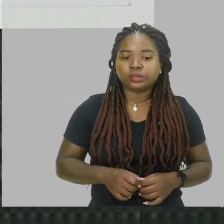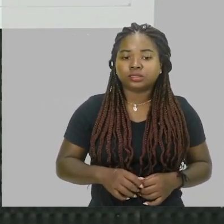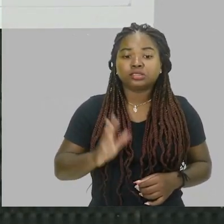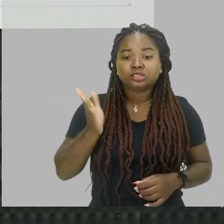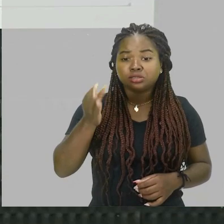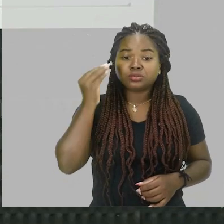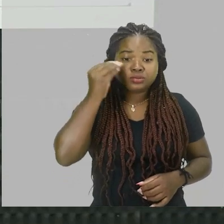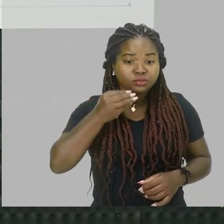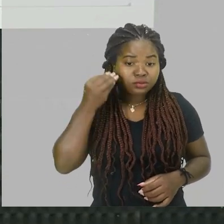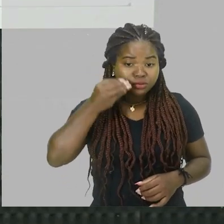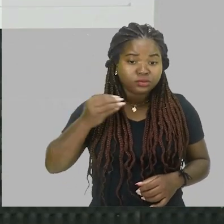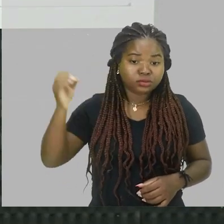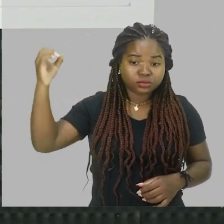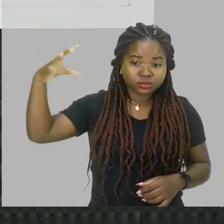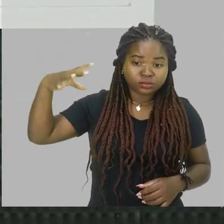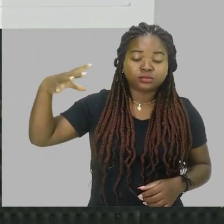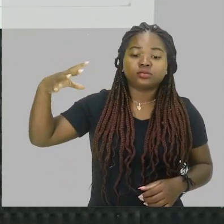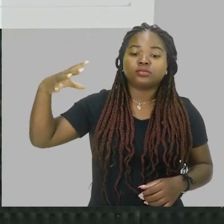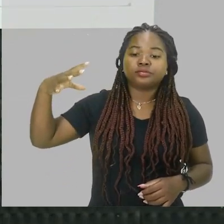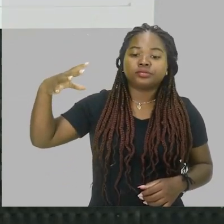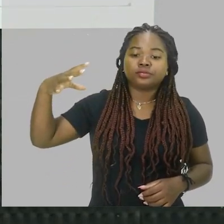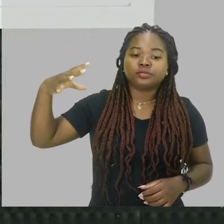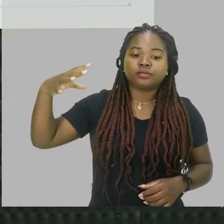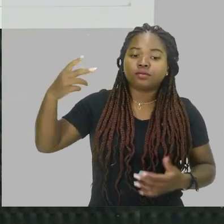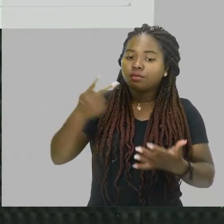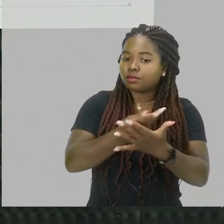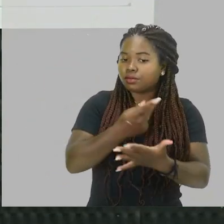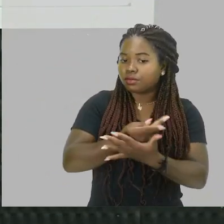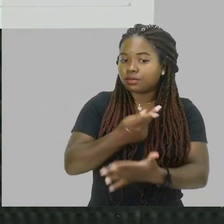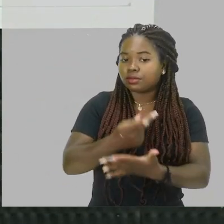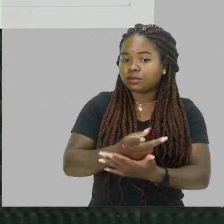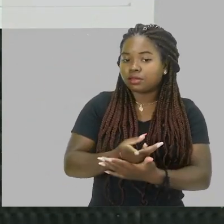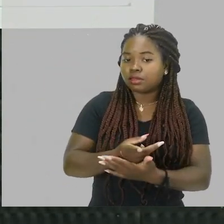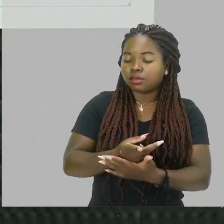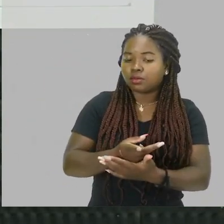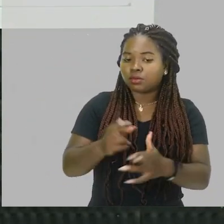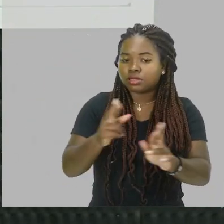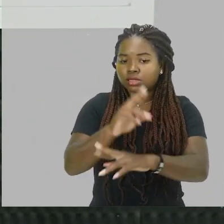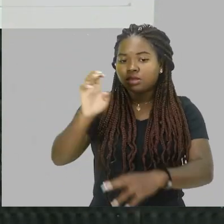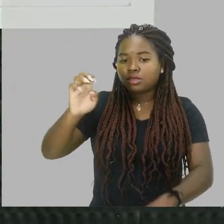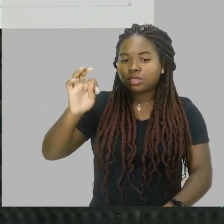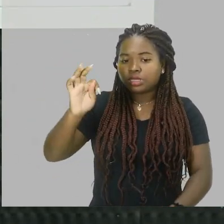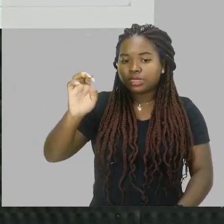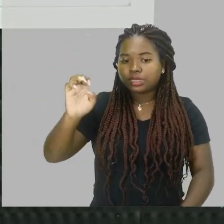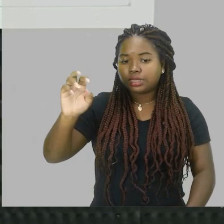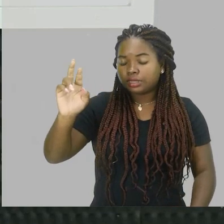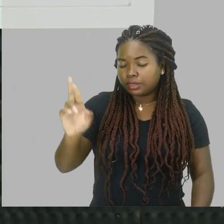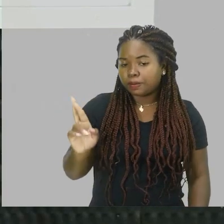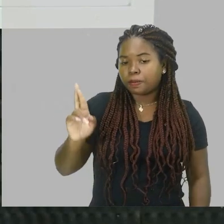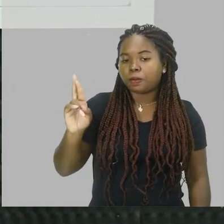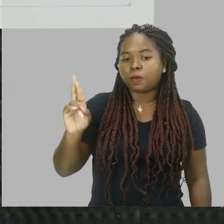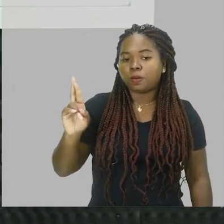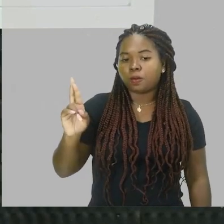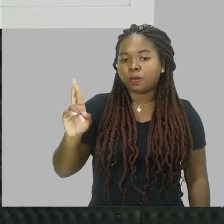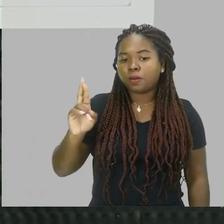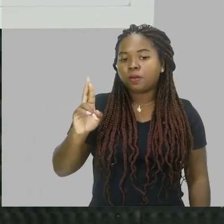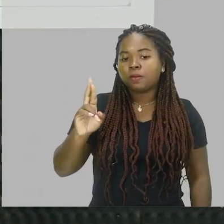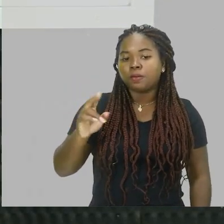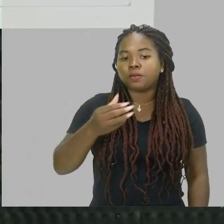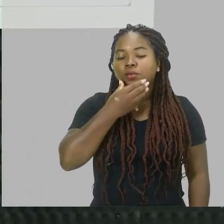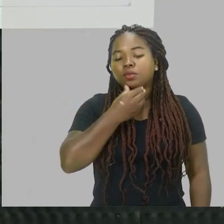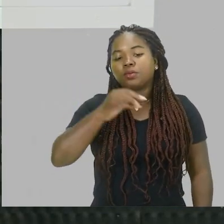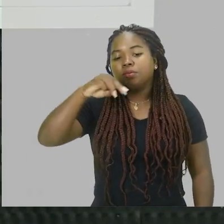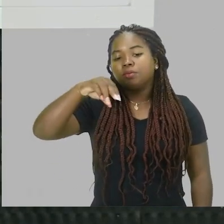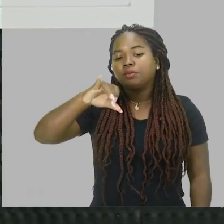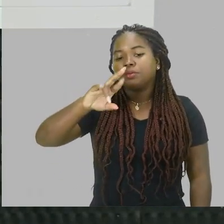experimento com luz justamente para contrapor essa ideia do éter, tá certo? Lá, é, pelo Mílica, né,